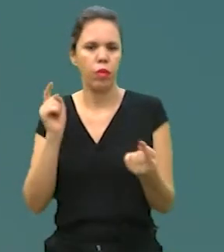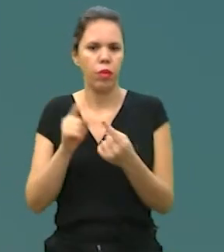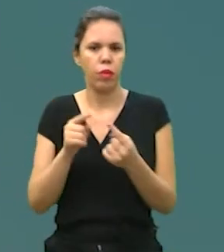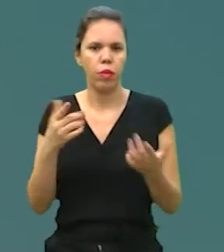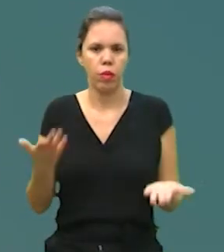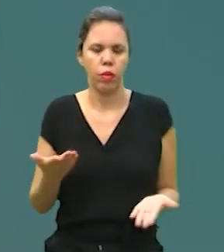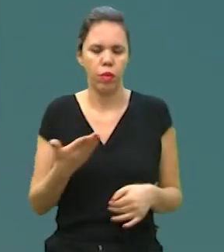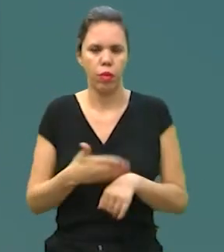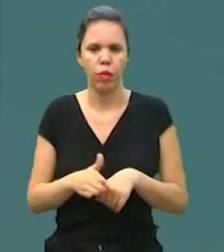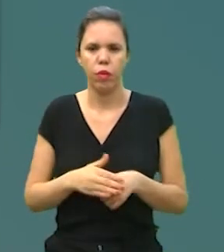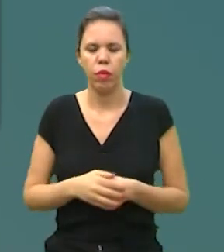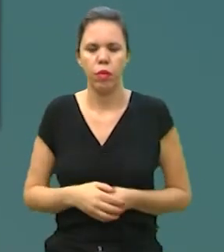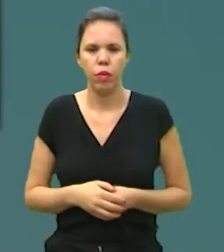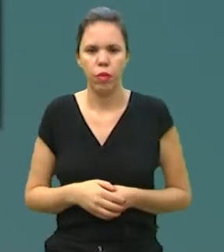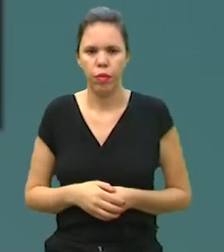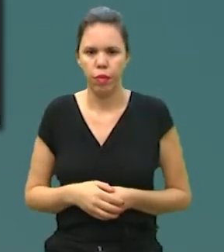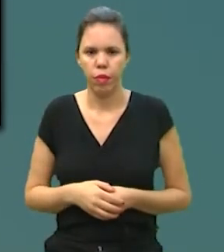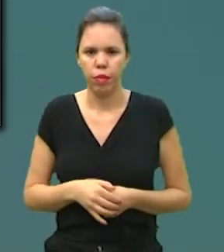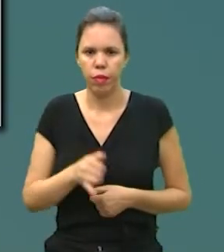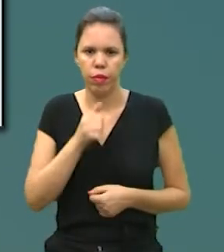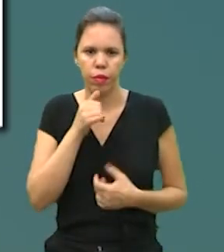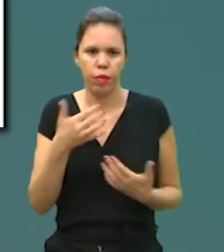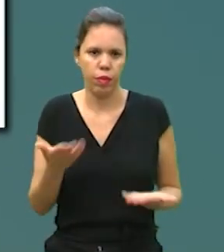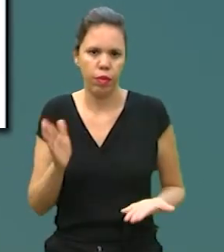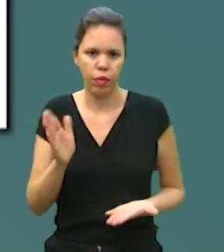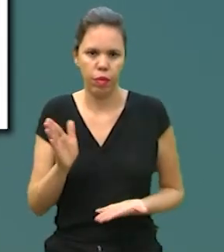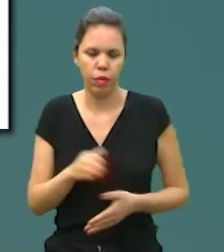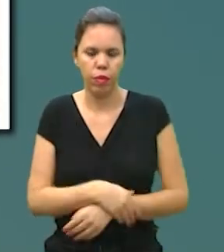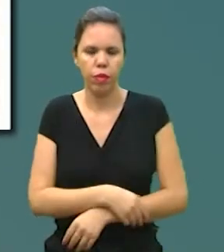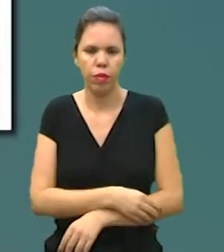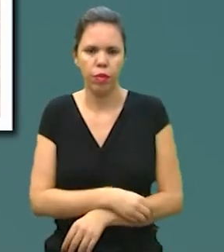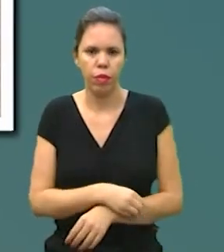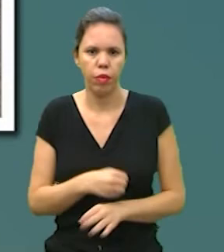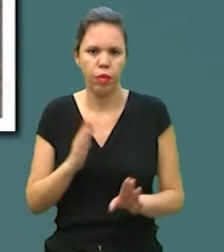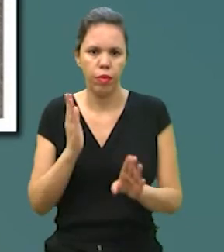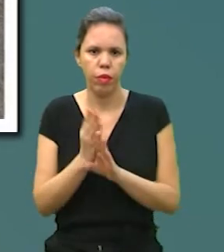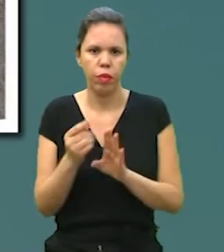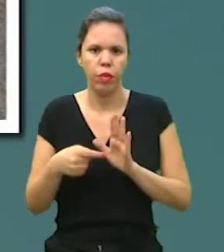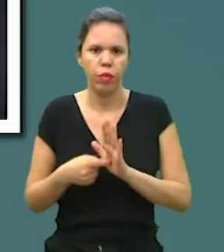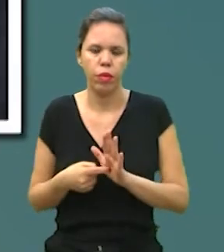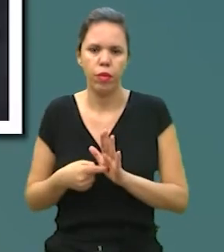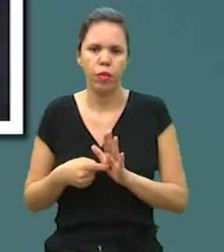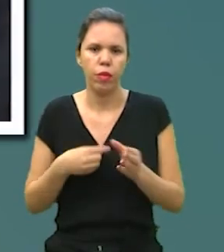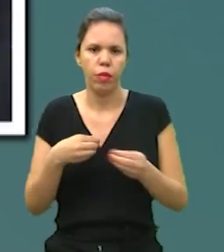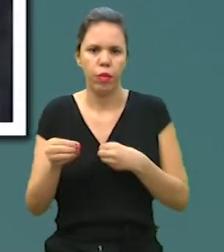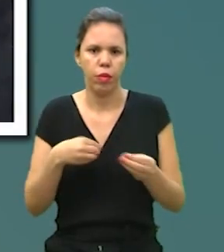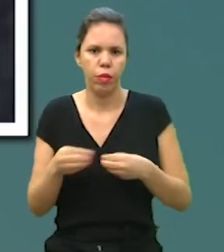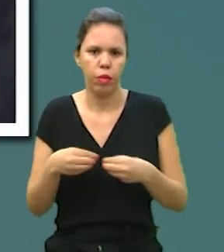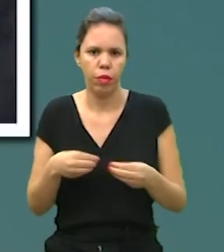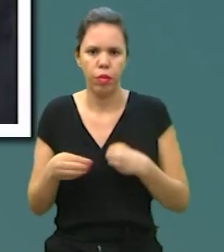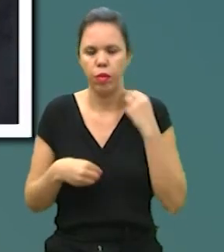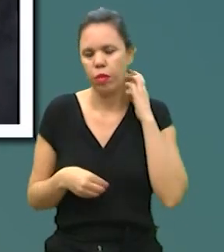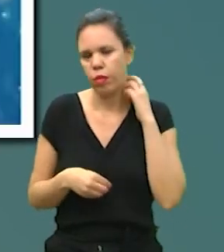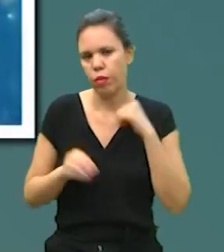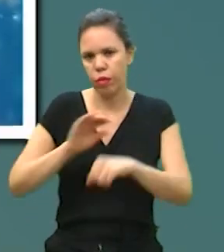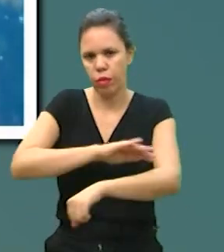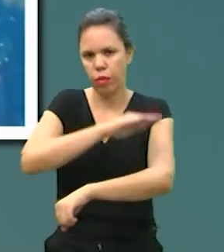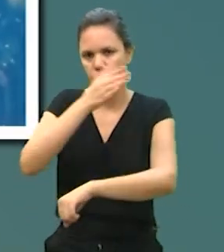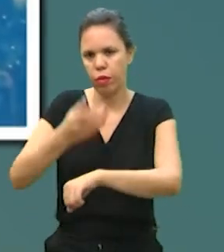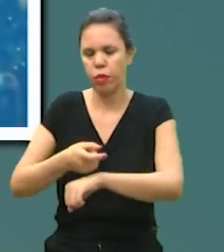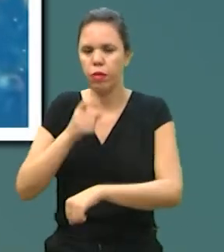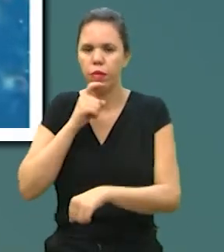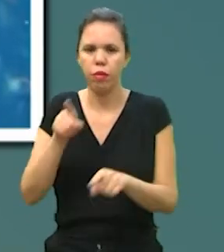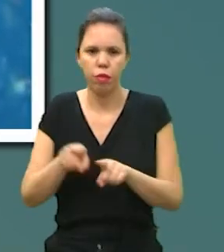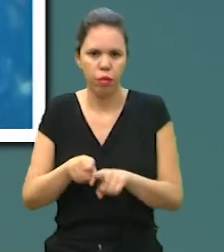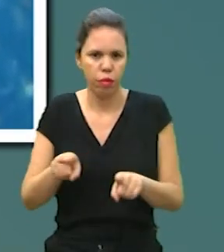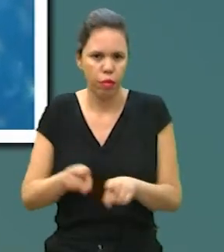diretamente, praticamente. Porque já foi achado microplástico na Antártica, muito